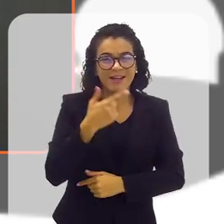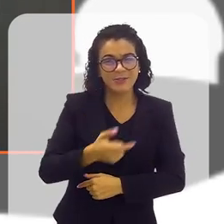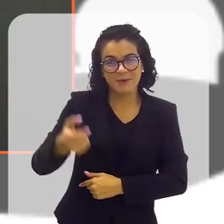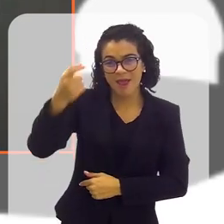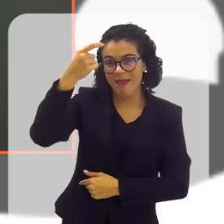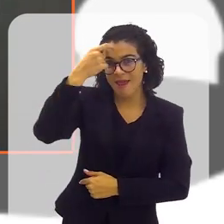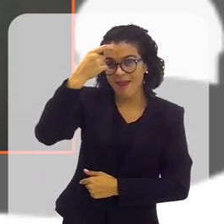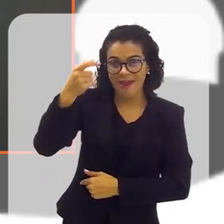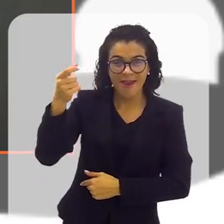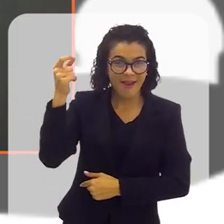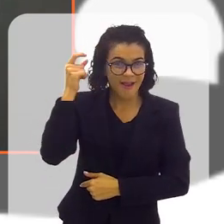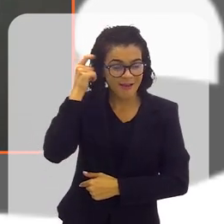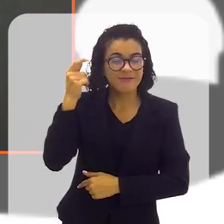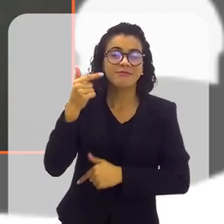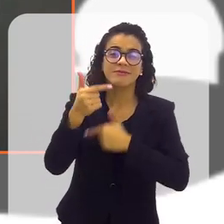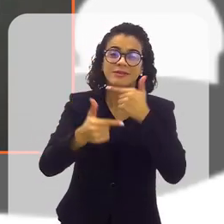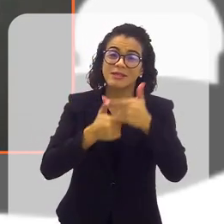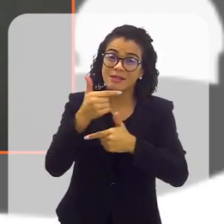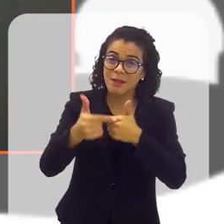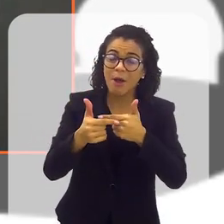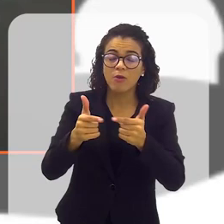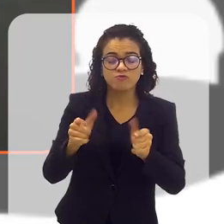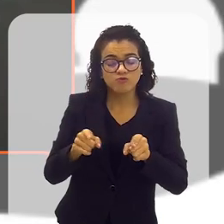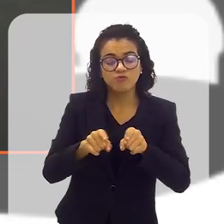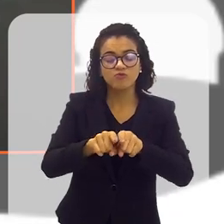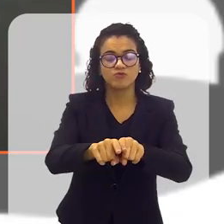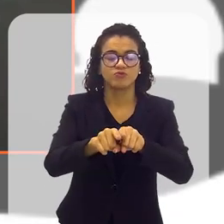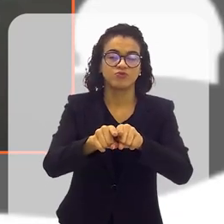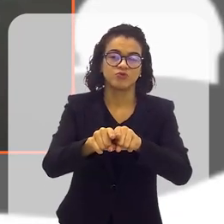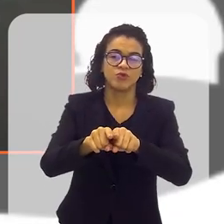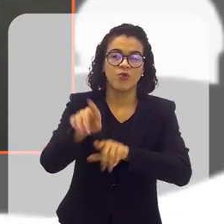conscientização, ele caminha junto com a prevenção.